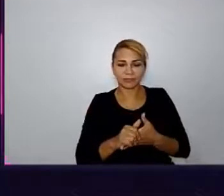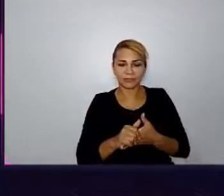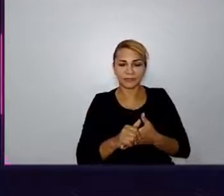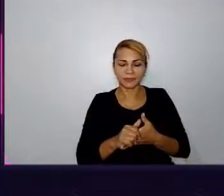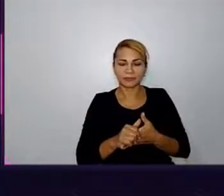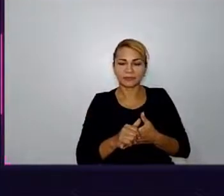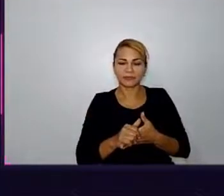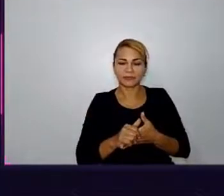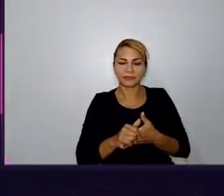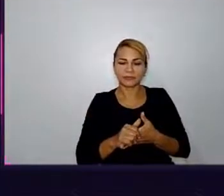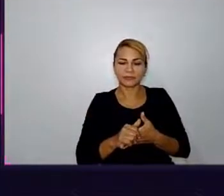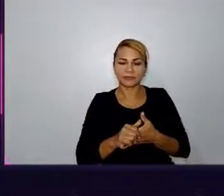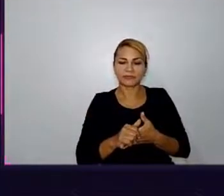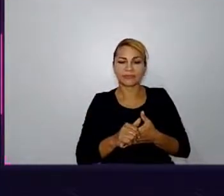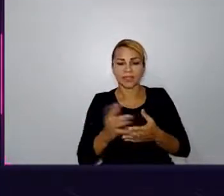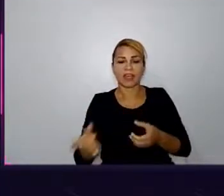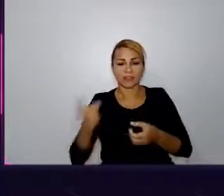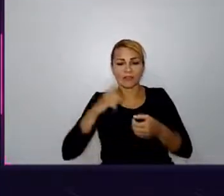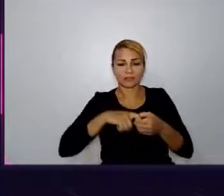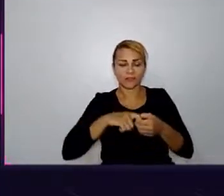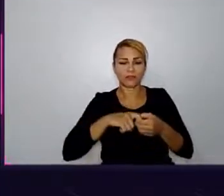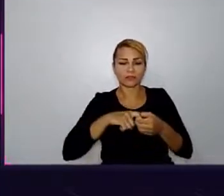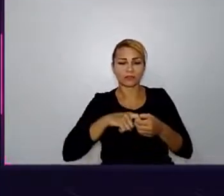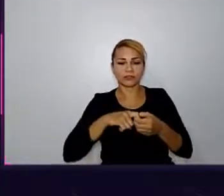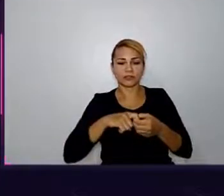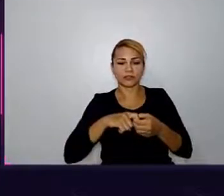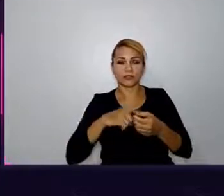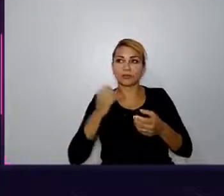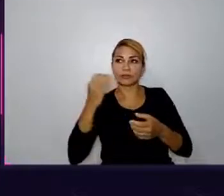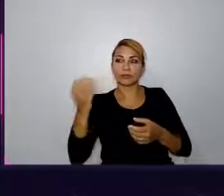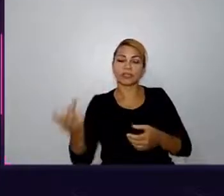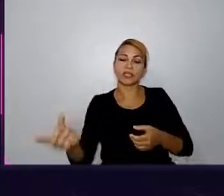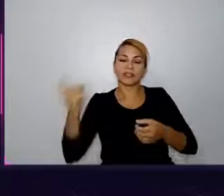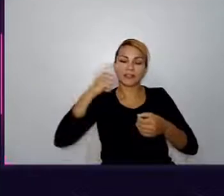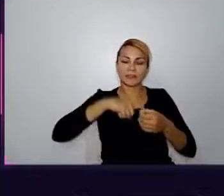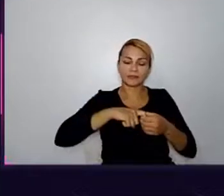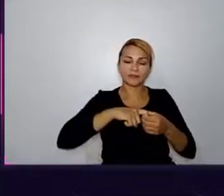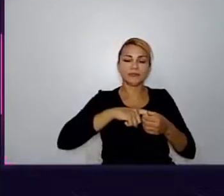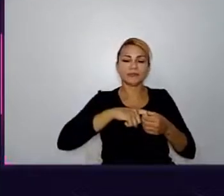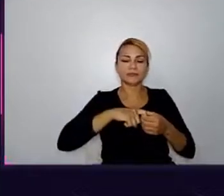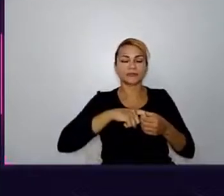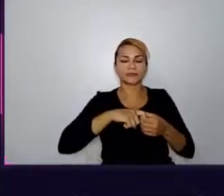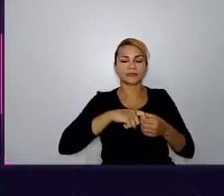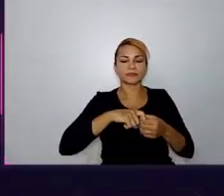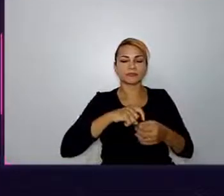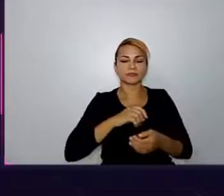E aí, quando eu voltei de viagem, minha sorte é eu tinha uma viagem, né, no meio do caminho, mas quando eu voltei de viagem,